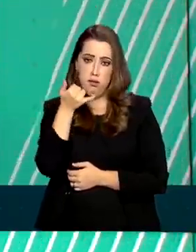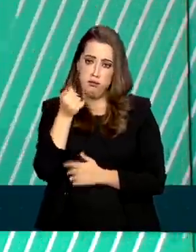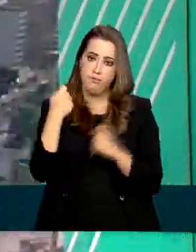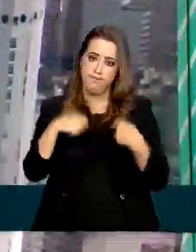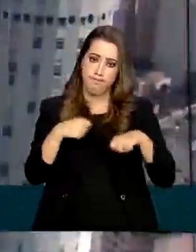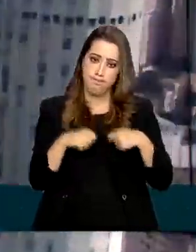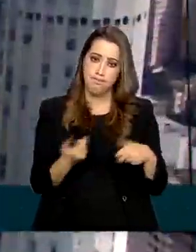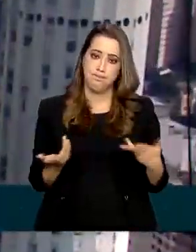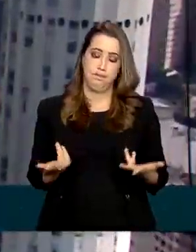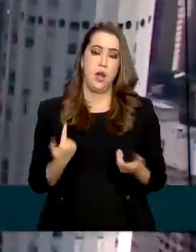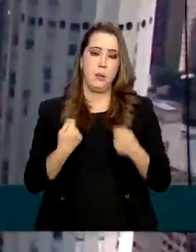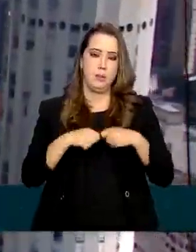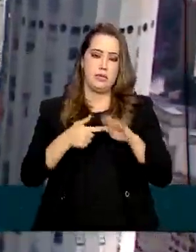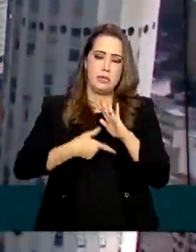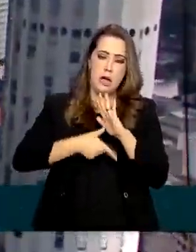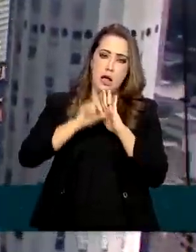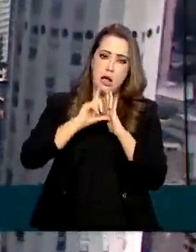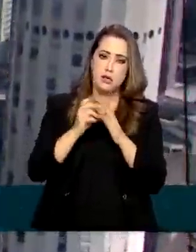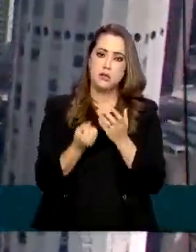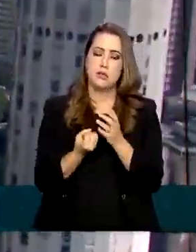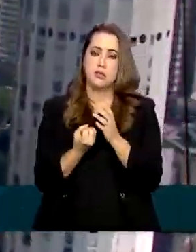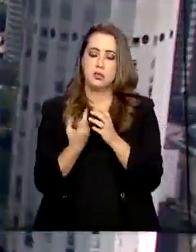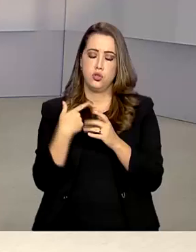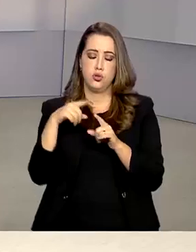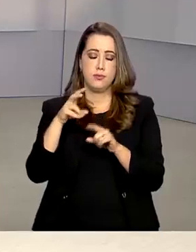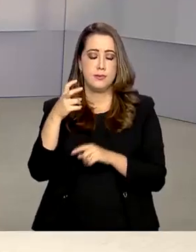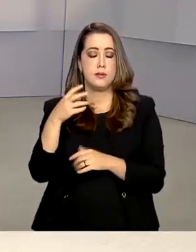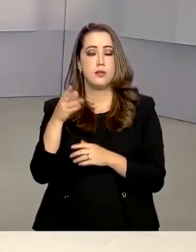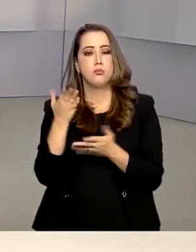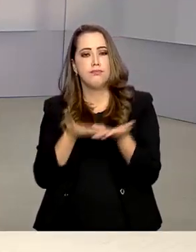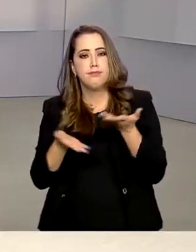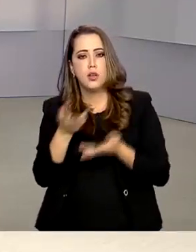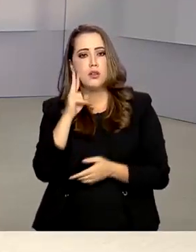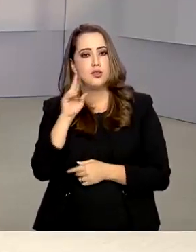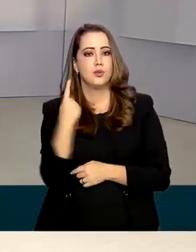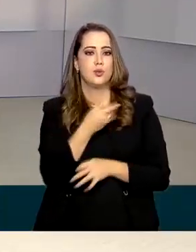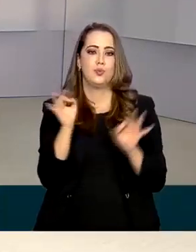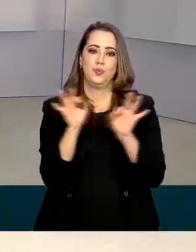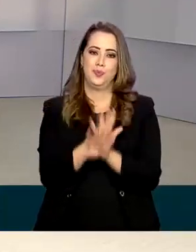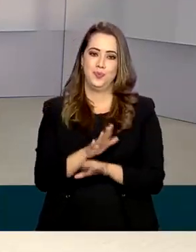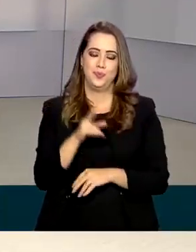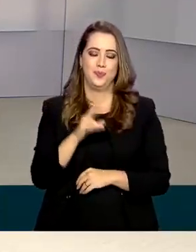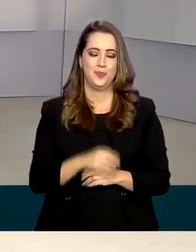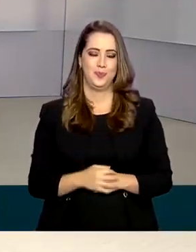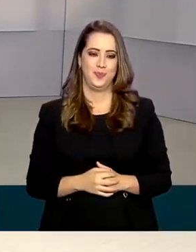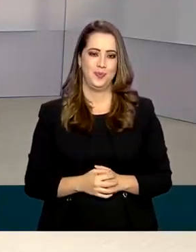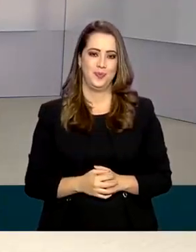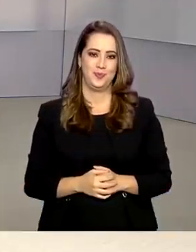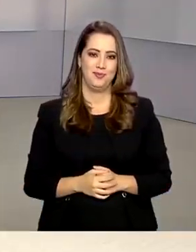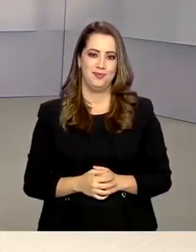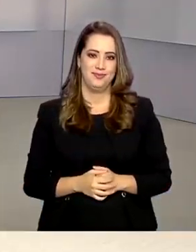feita uma avaliação prévia antes da criação da demanda. A gente fica por aqui. Até a próxima edição.